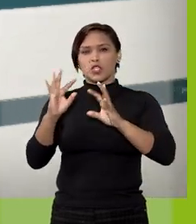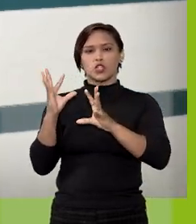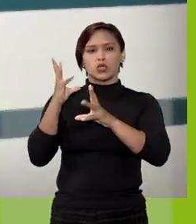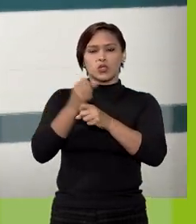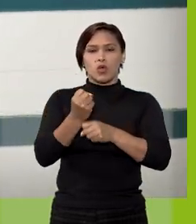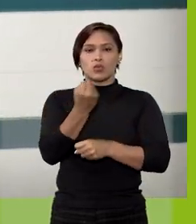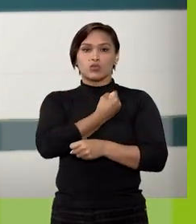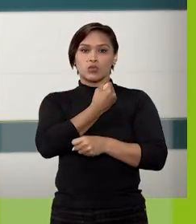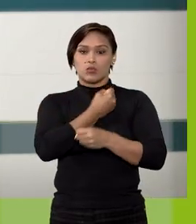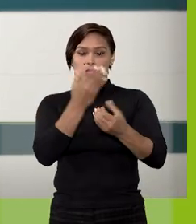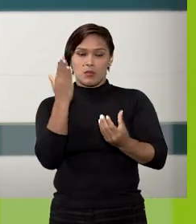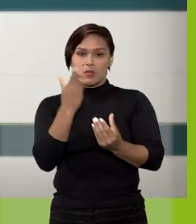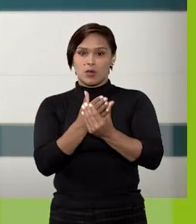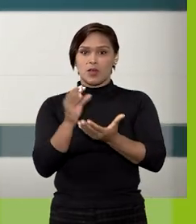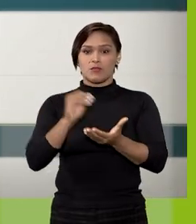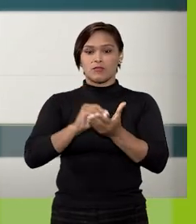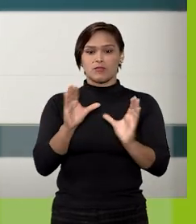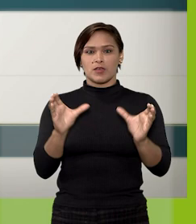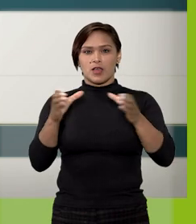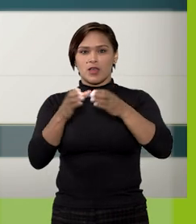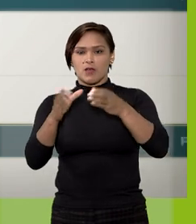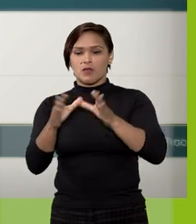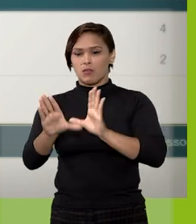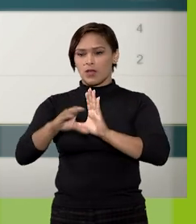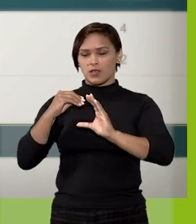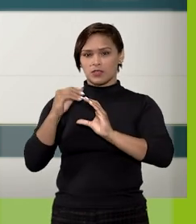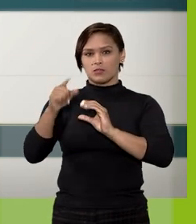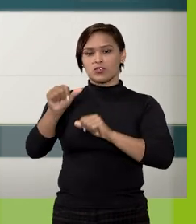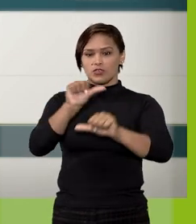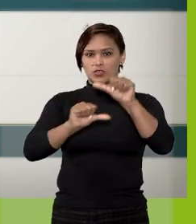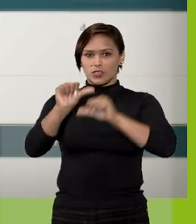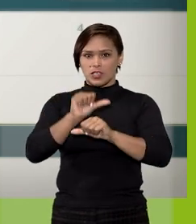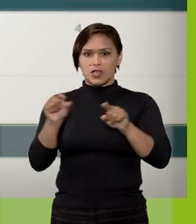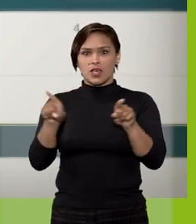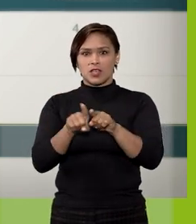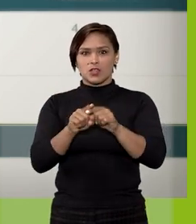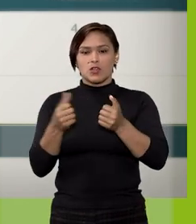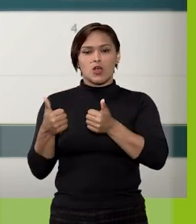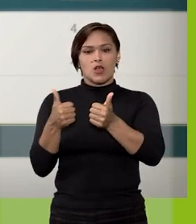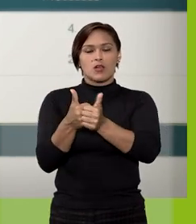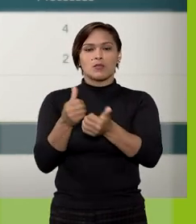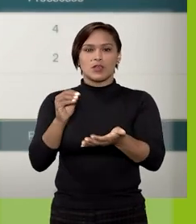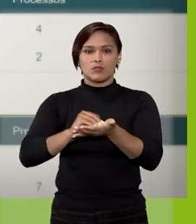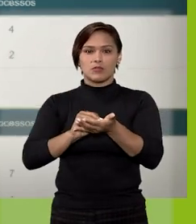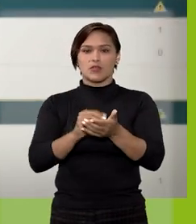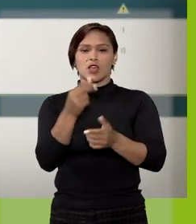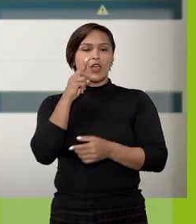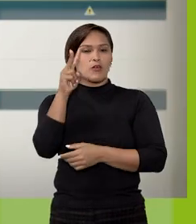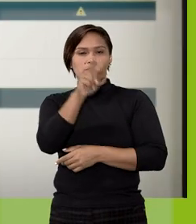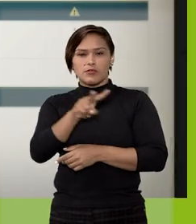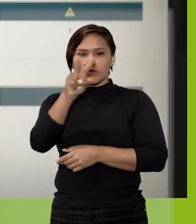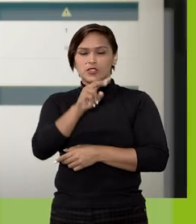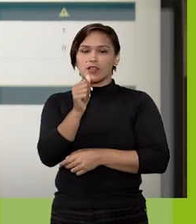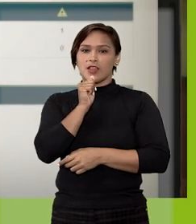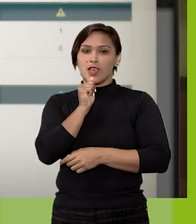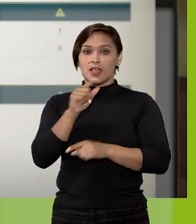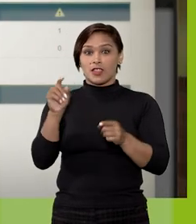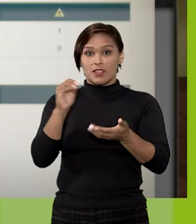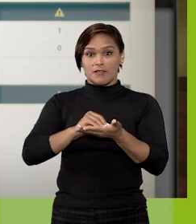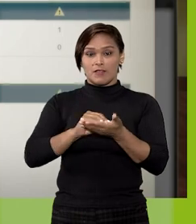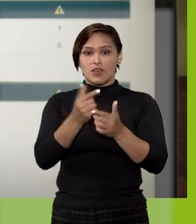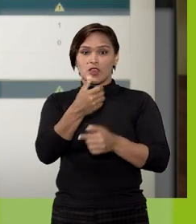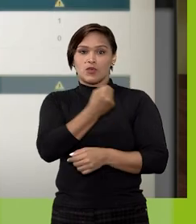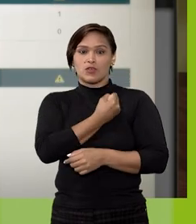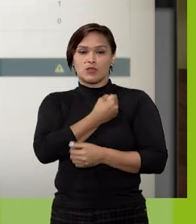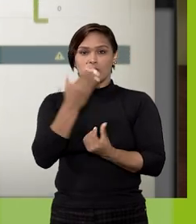total de processos abertos, agrupados em recebidos, gerados, sem acompanhamento e não visualizados. E ainda